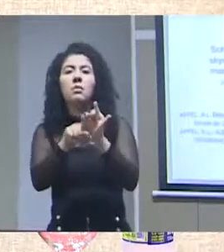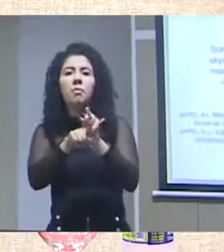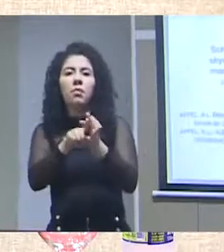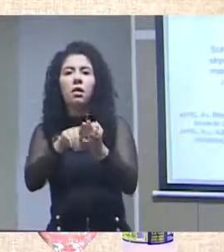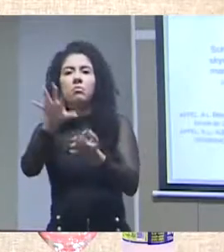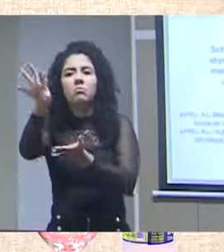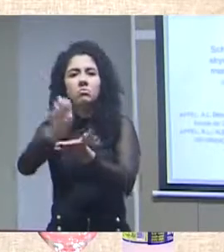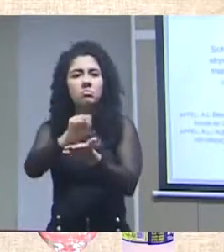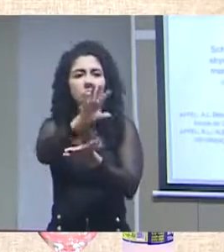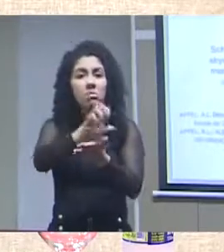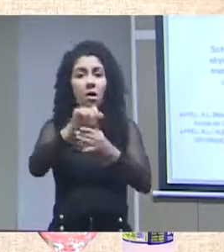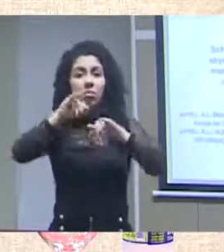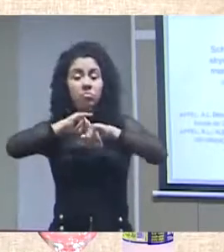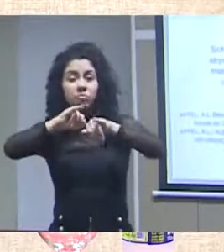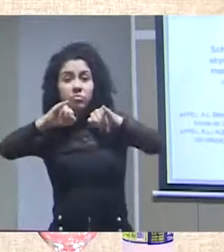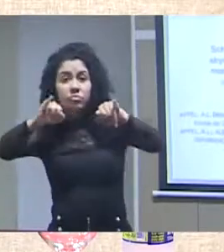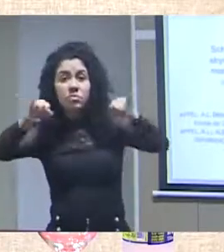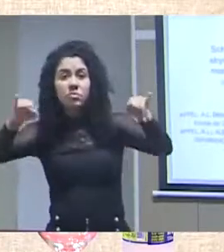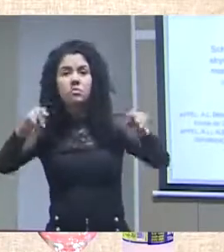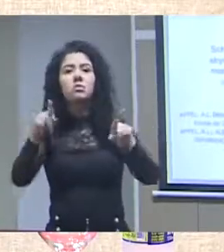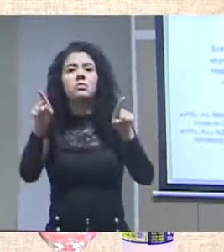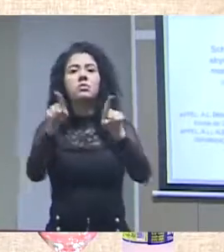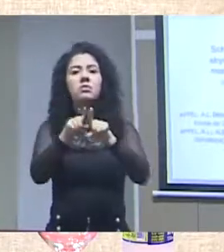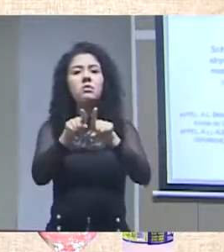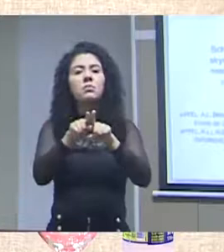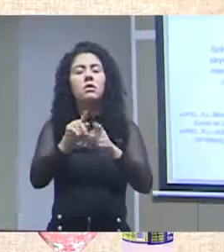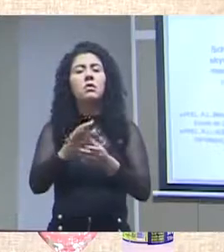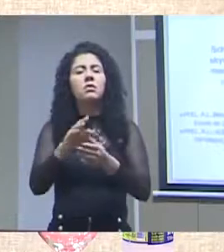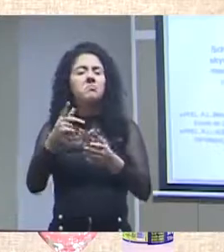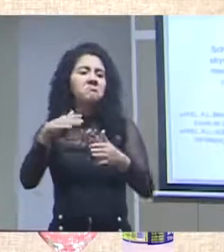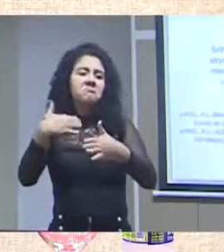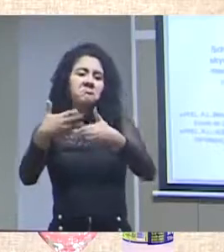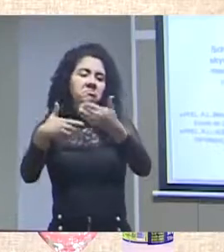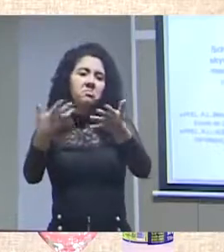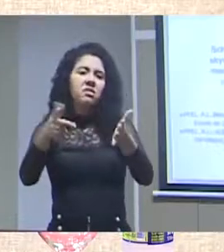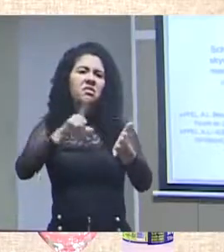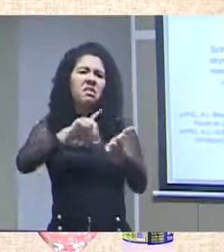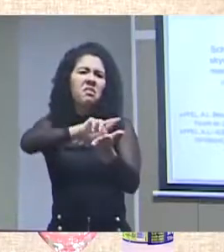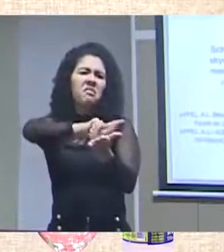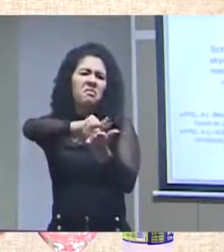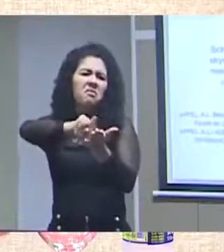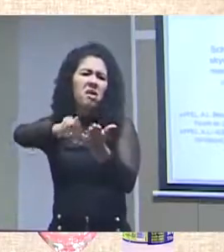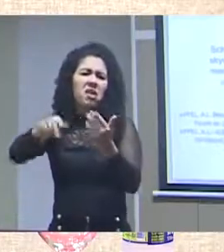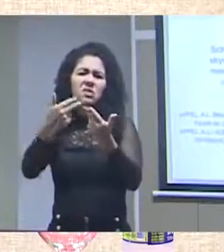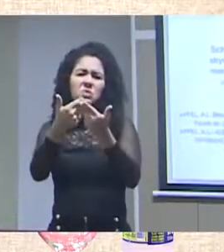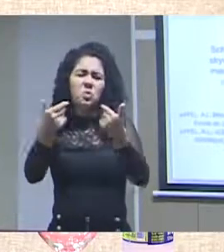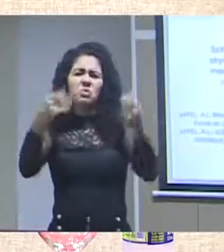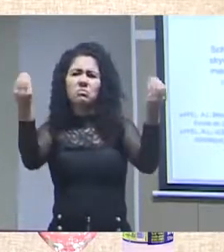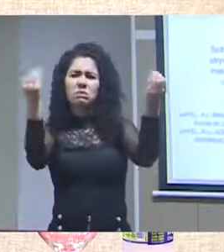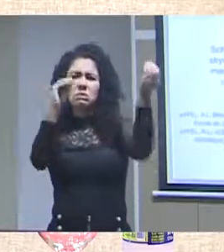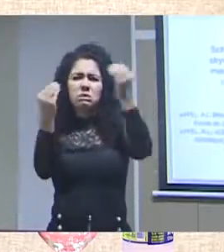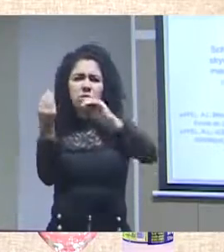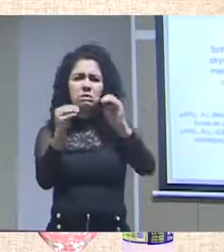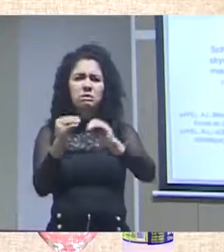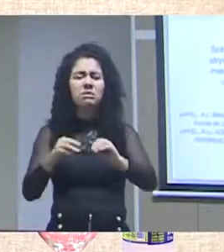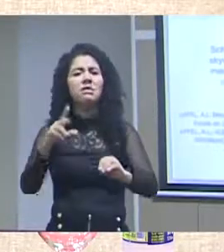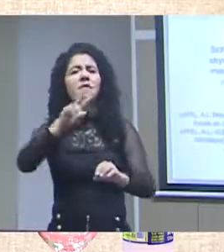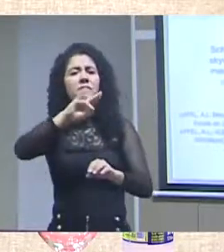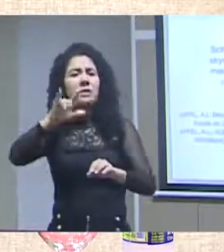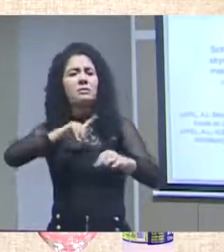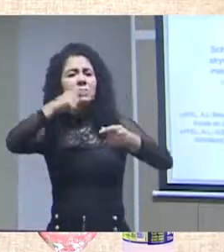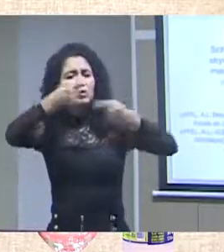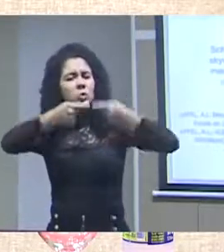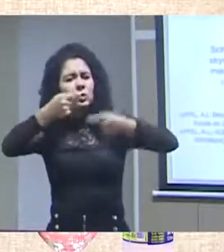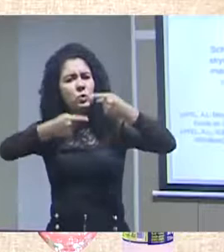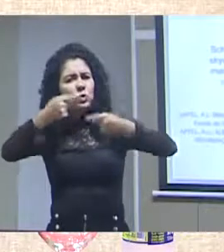dos dados, na questão dos repositórios, enfim, várias dimensões que essa discussão do acesso